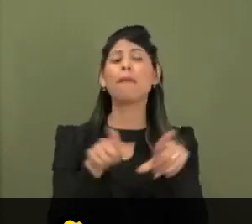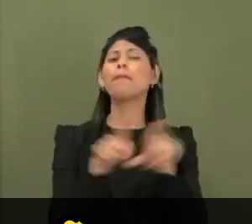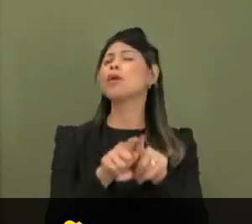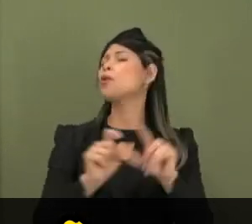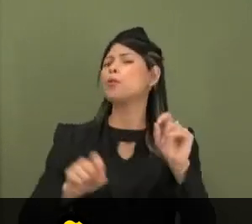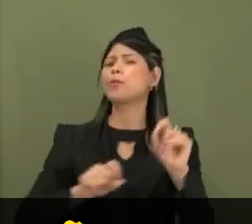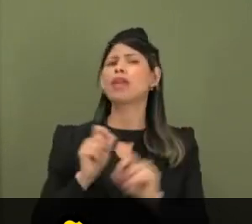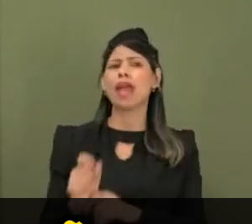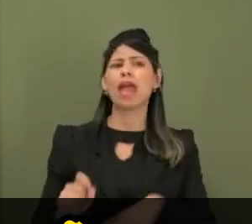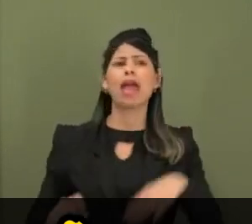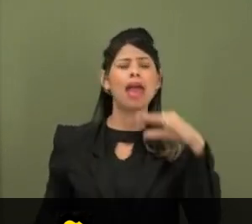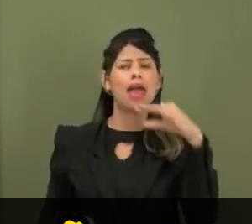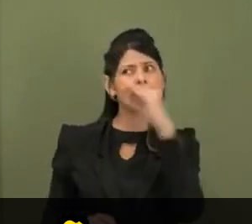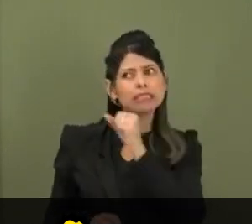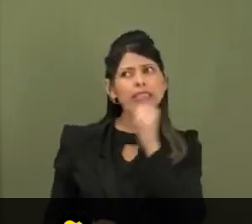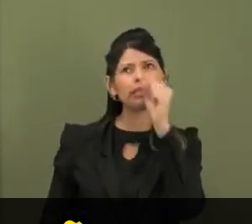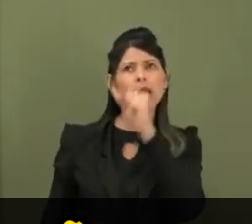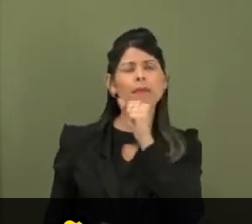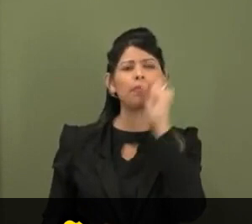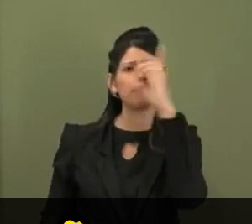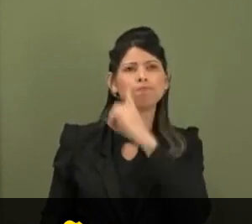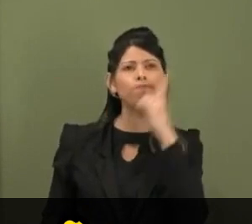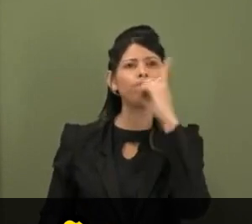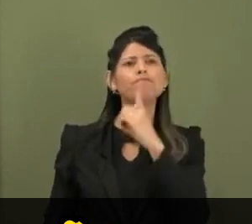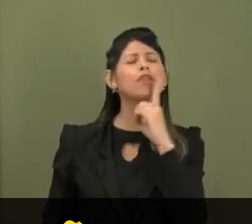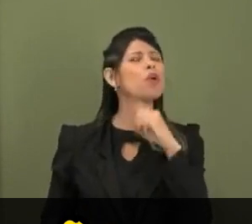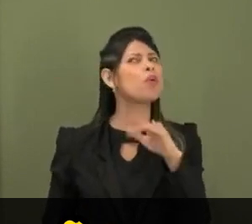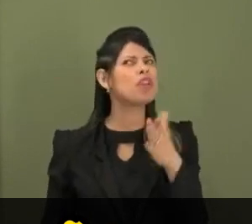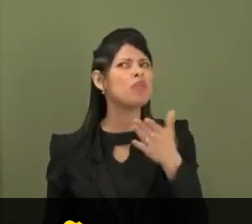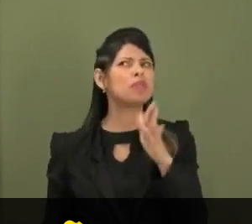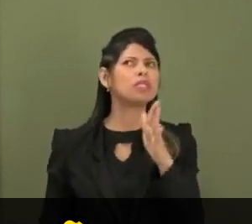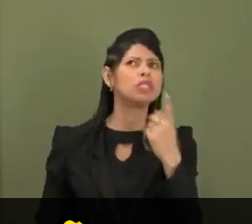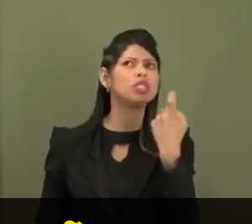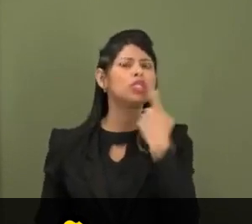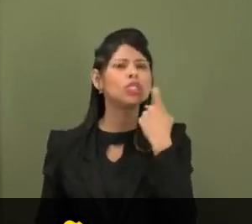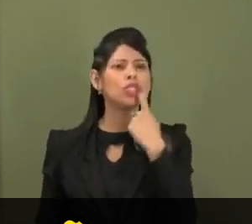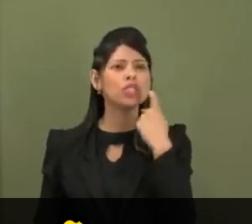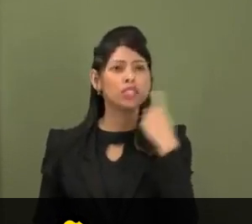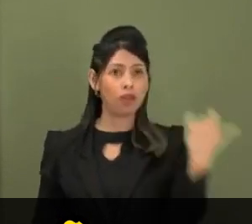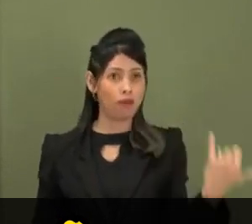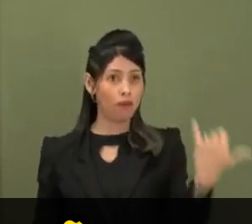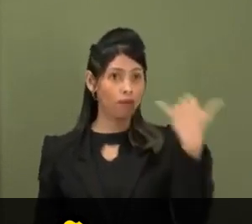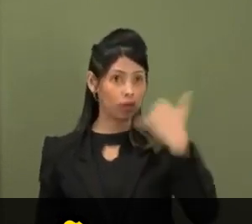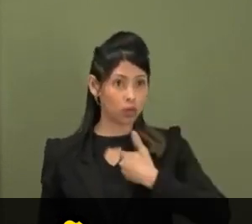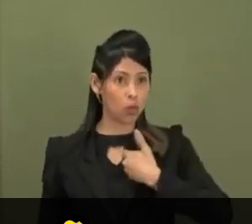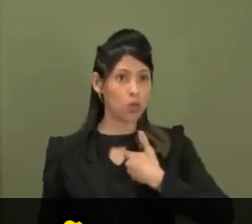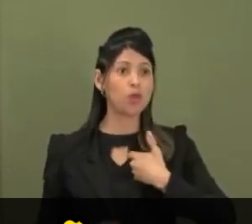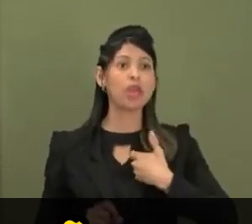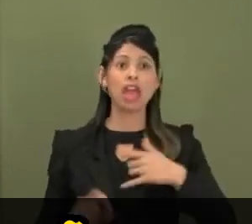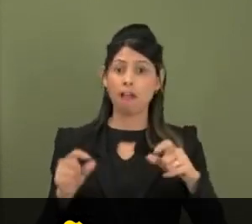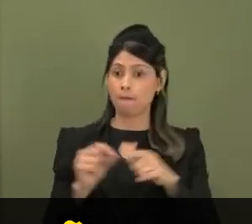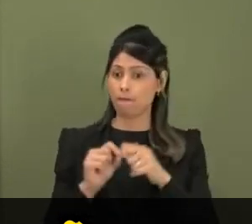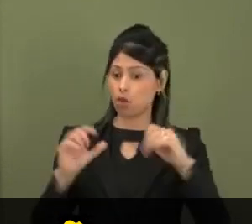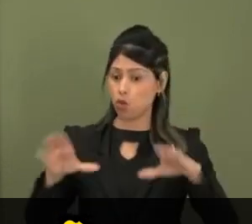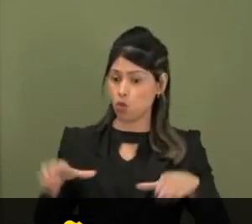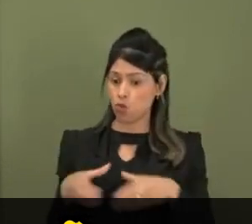na sexta-feira, já na parte da tarde, a Corte Suprema forma maioria